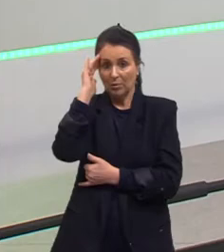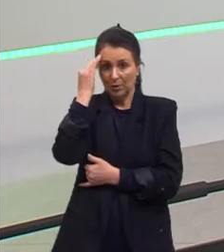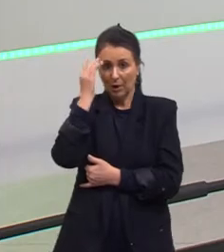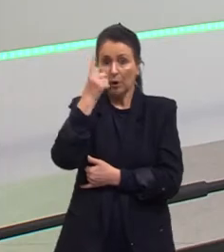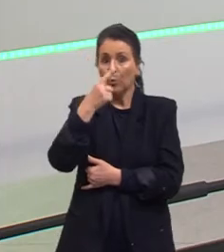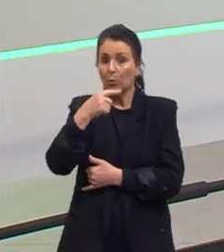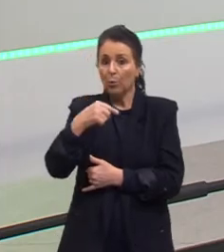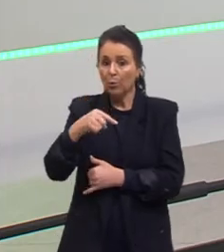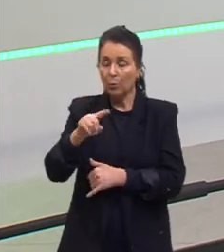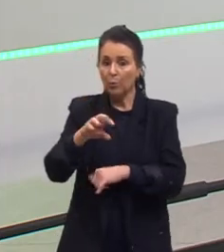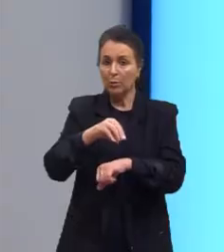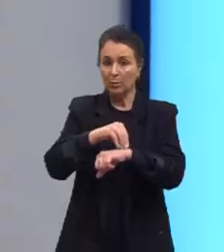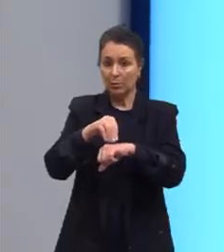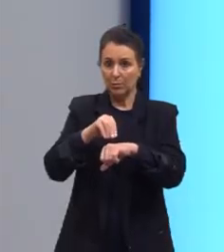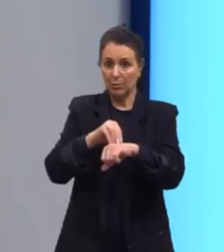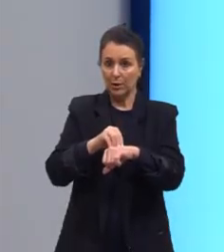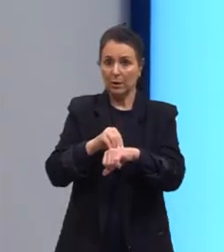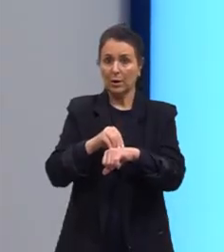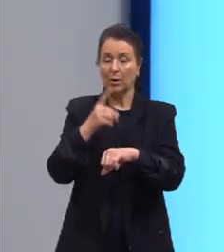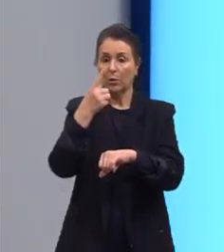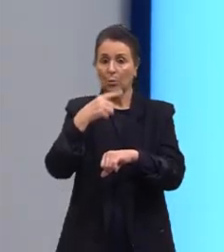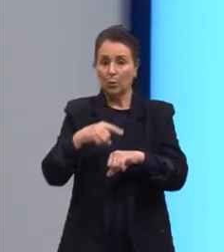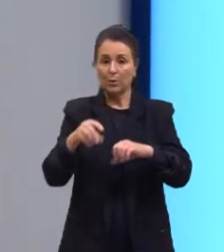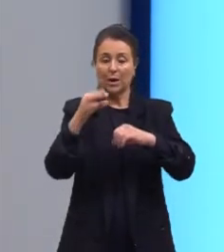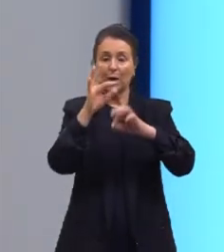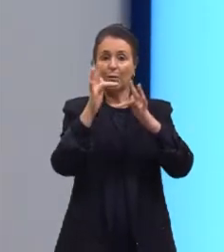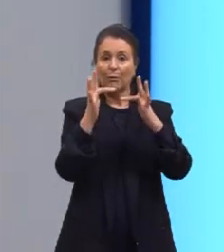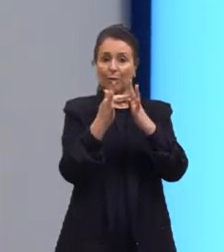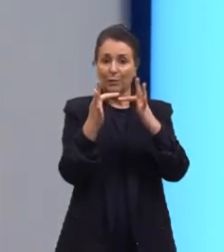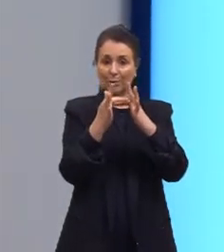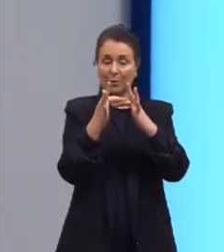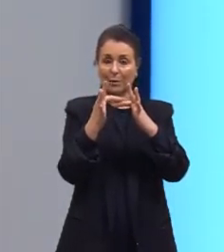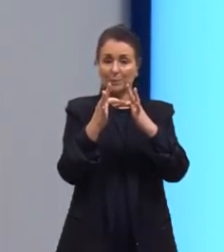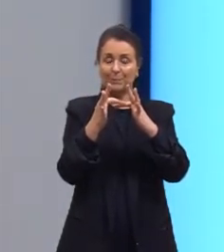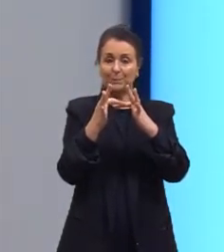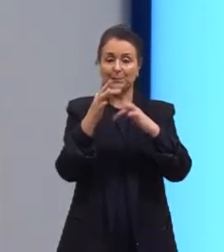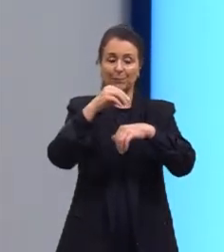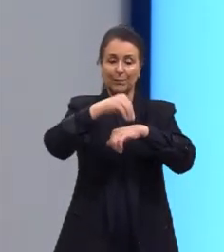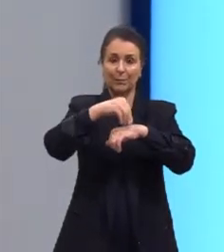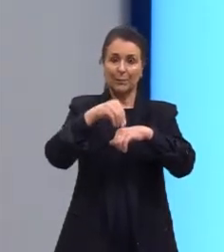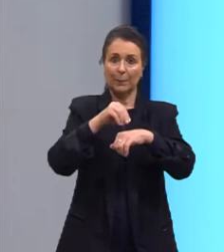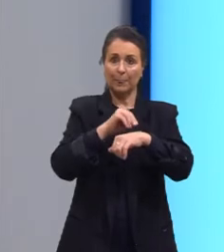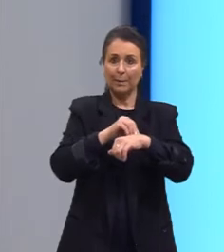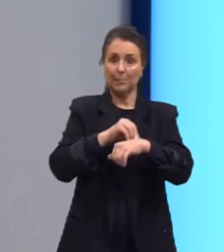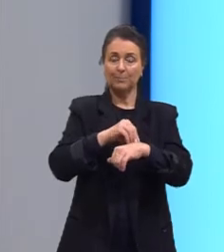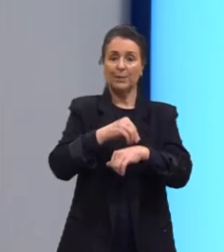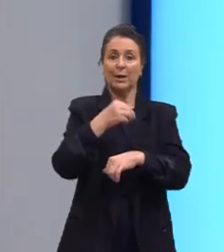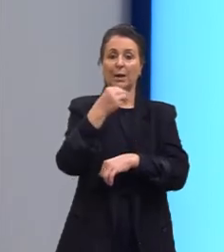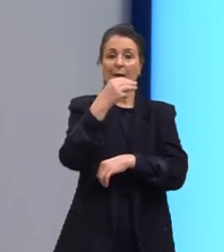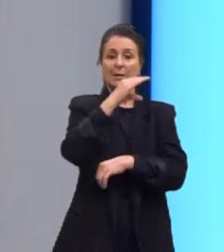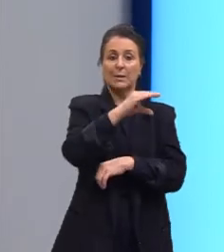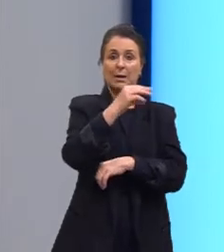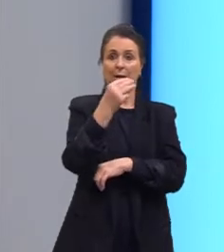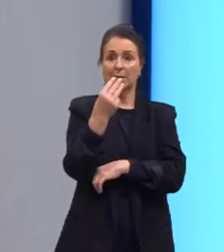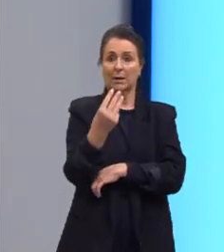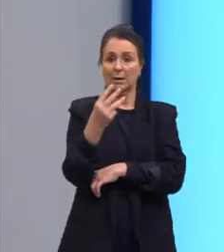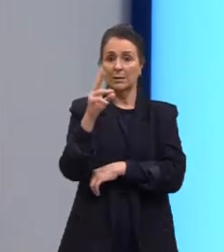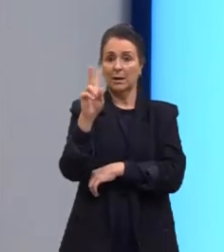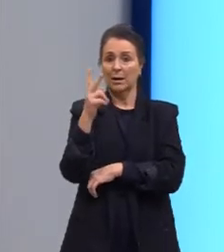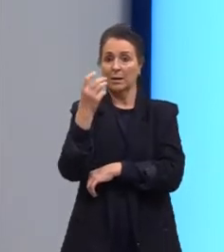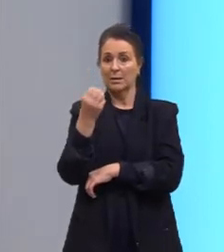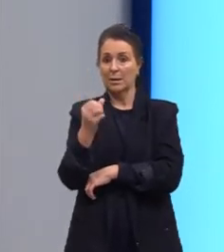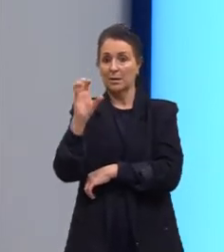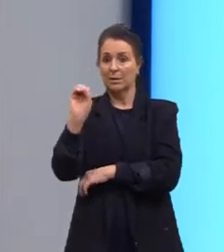molécula, de outra fórmula molecular, desculpa, de C3H6O,